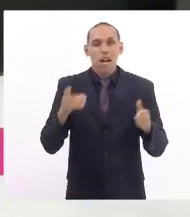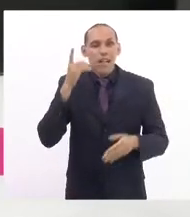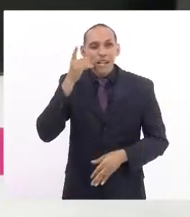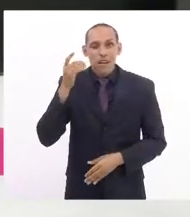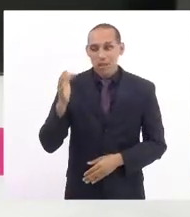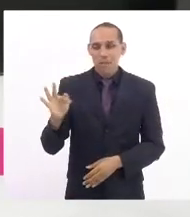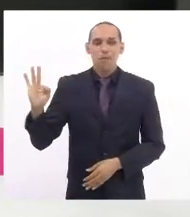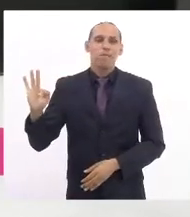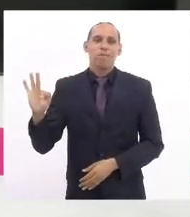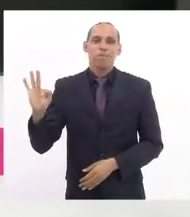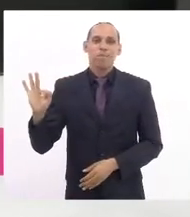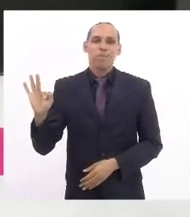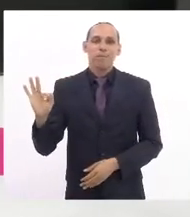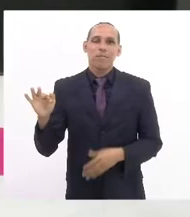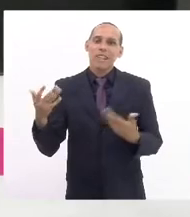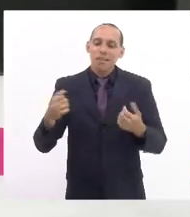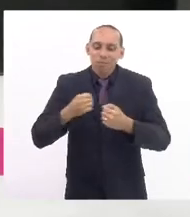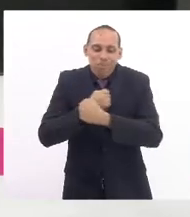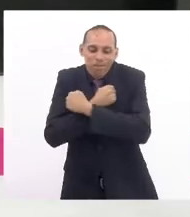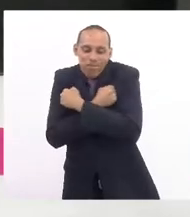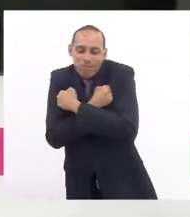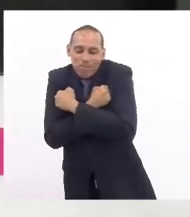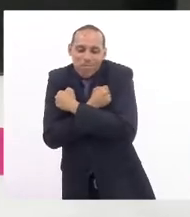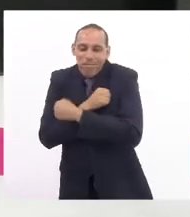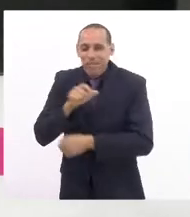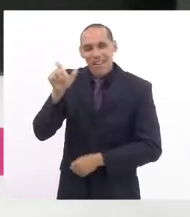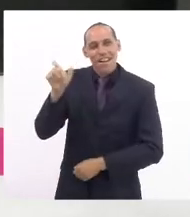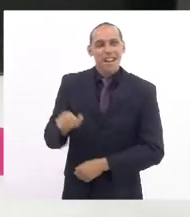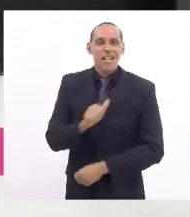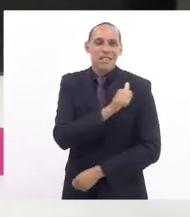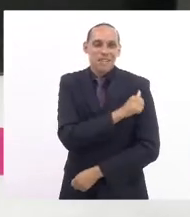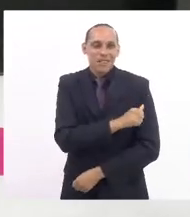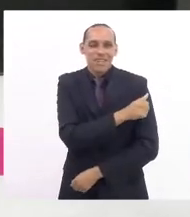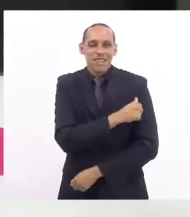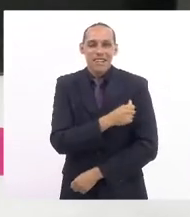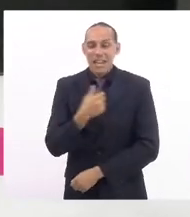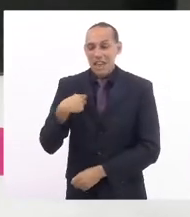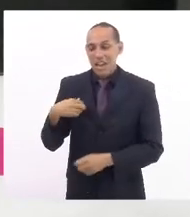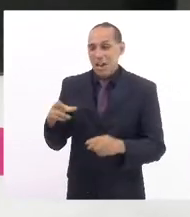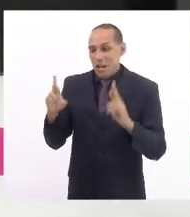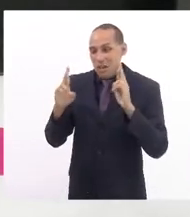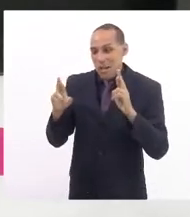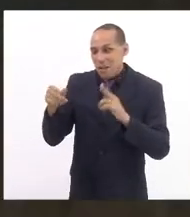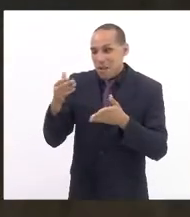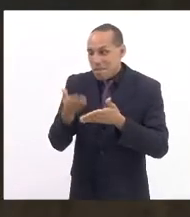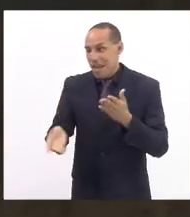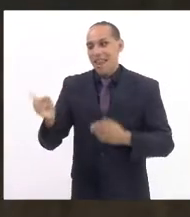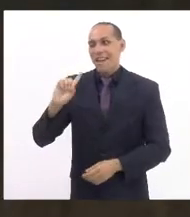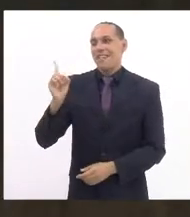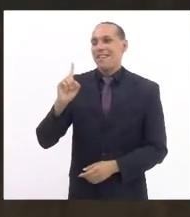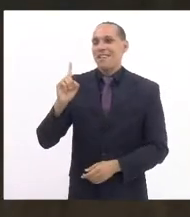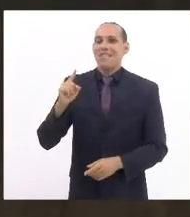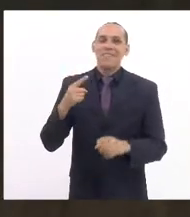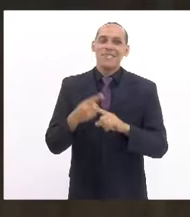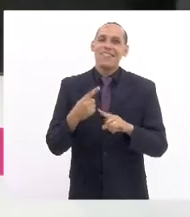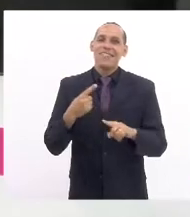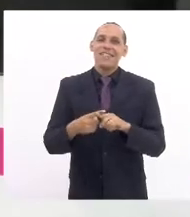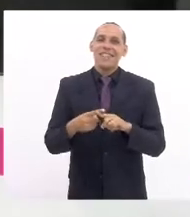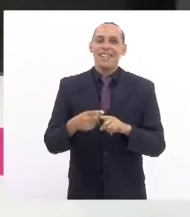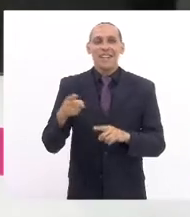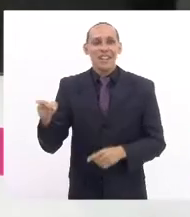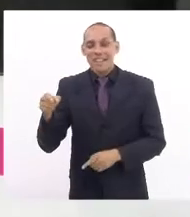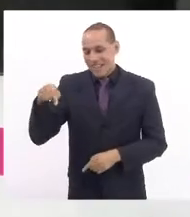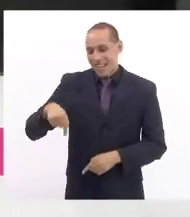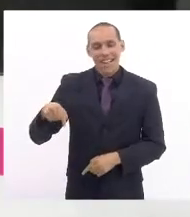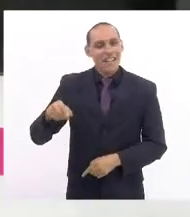então a gente, eu falei, deu um abraço na Rejane aqui agora e falei, eu só não vou torcer para você perder, porque não adianta que você não vai